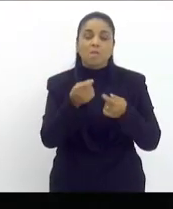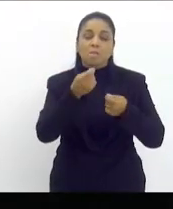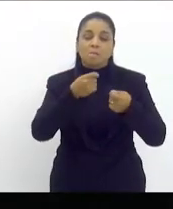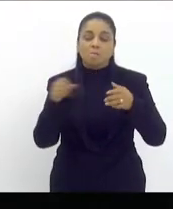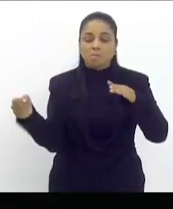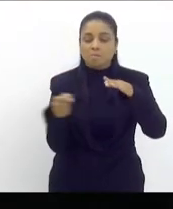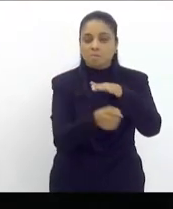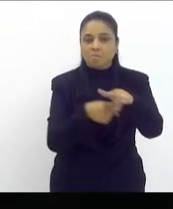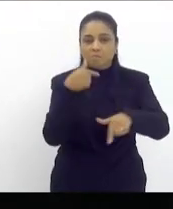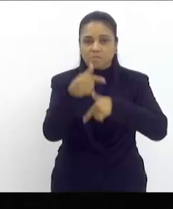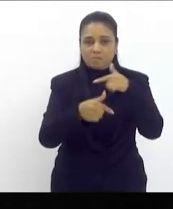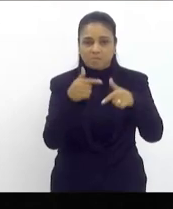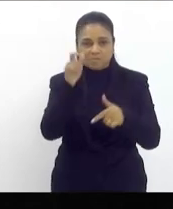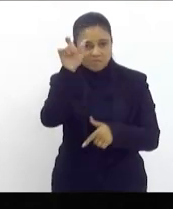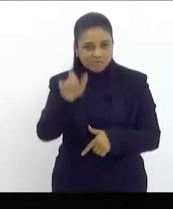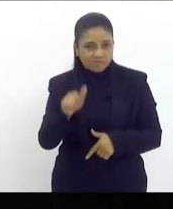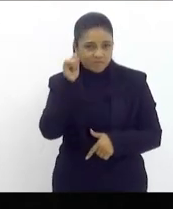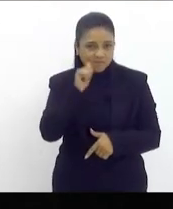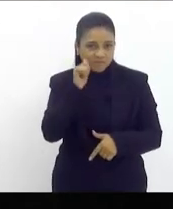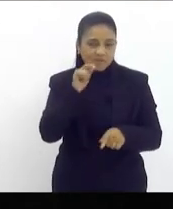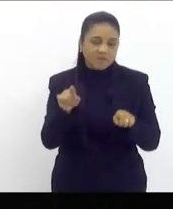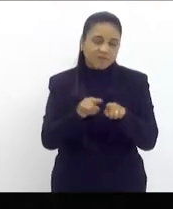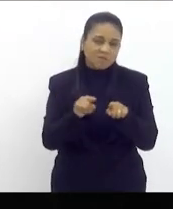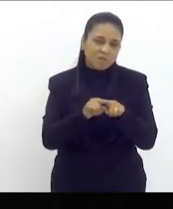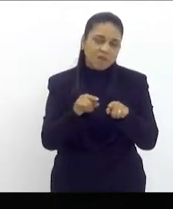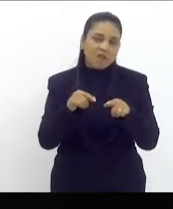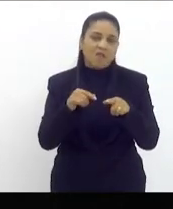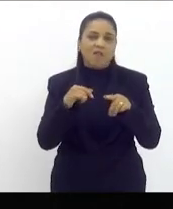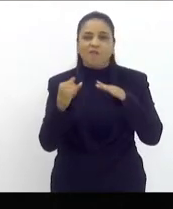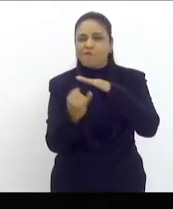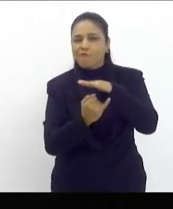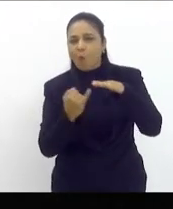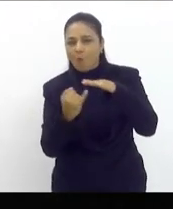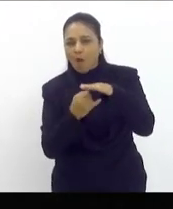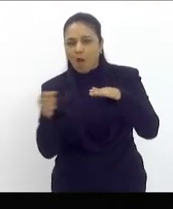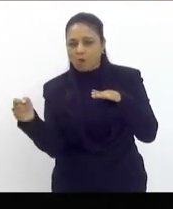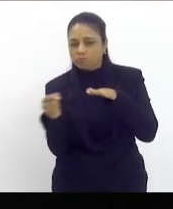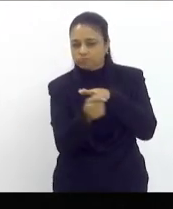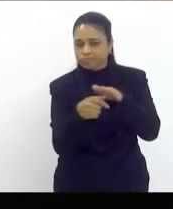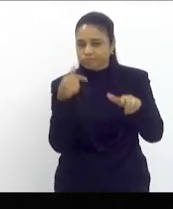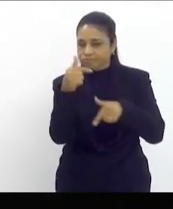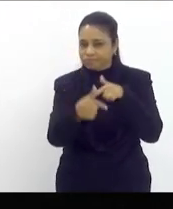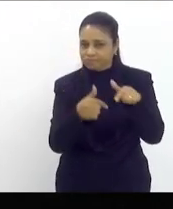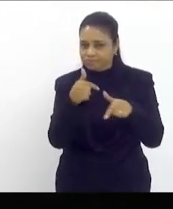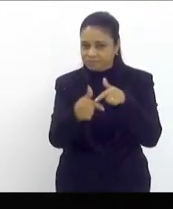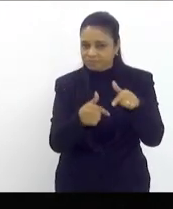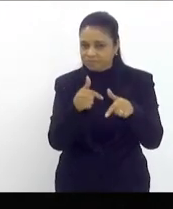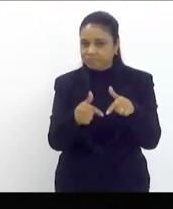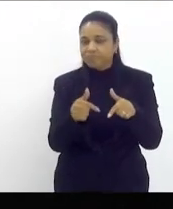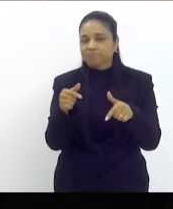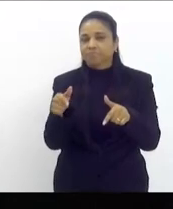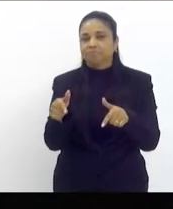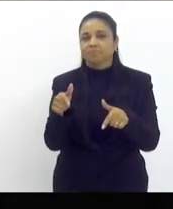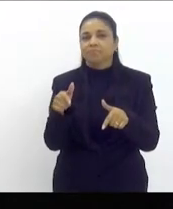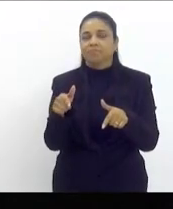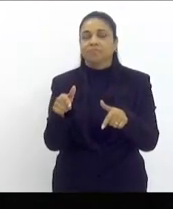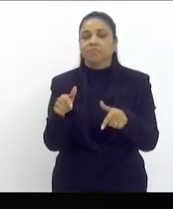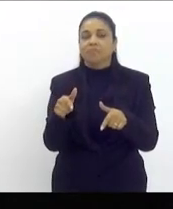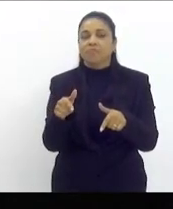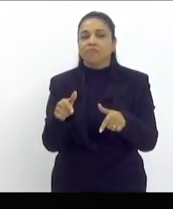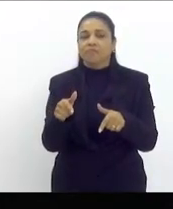e todo mercado de trabalho informal hoje que essas mulheres estão colocadas numa situação